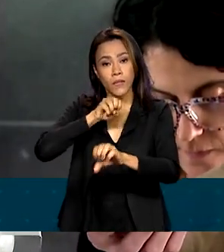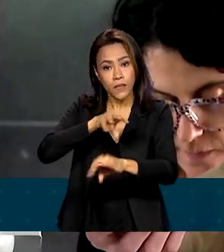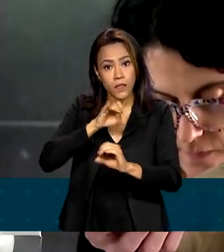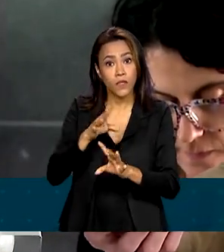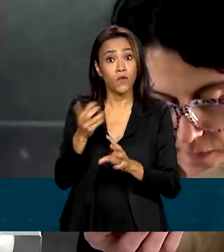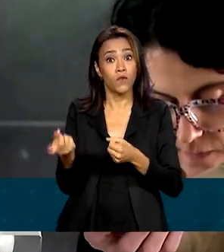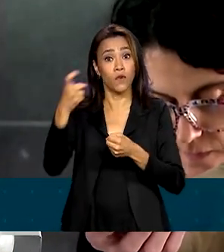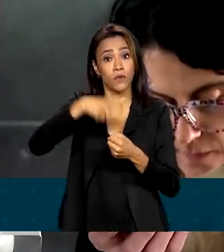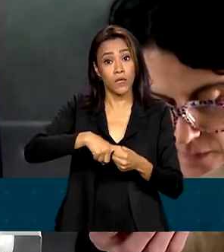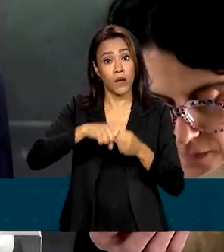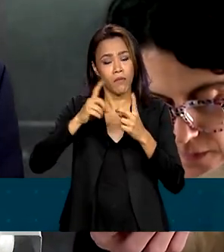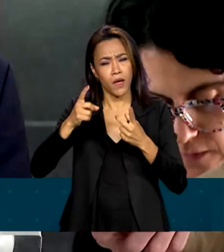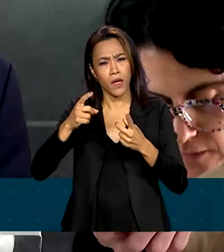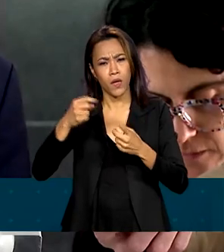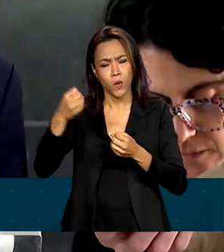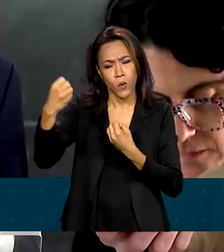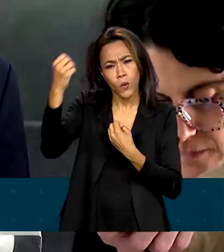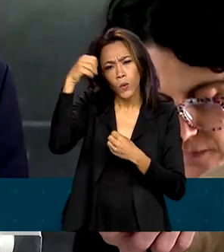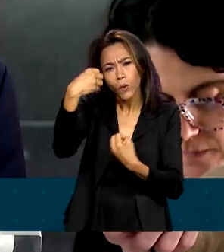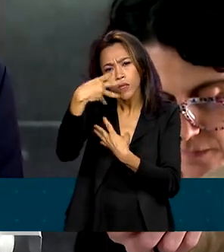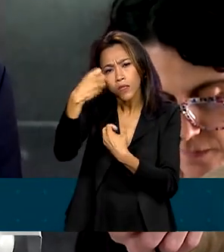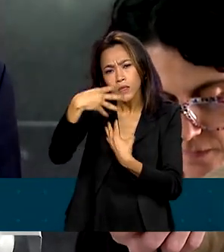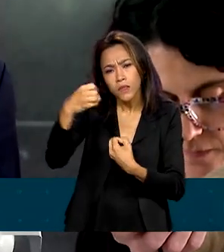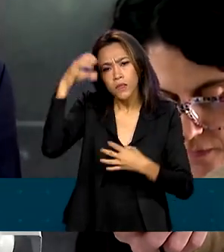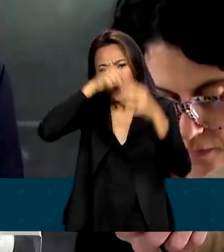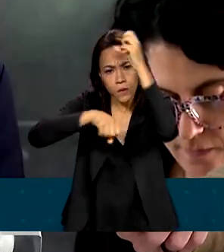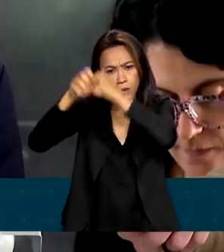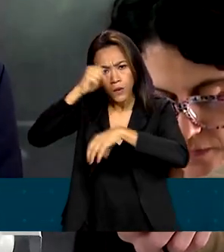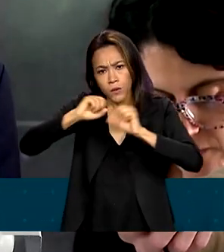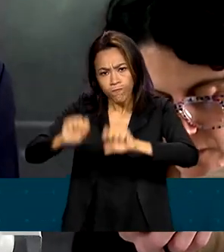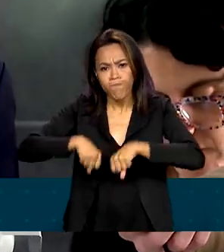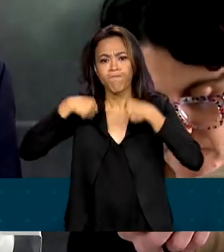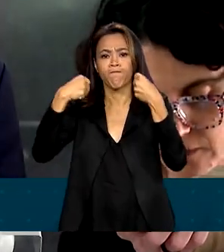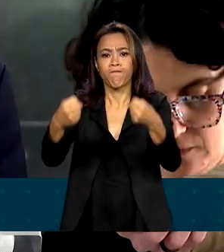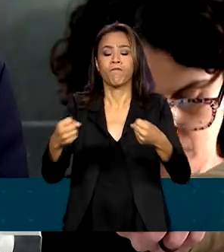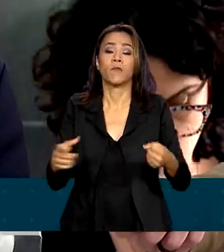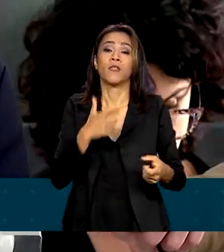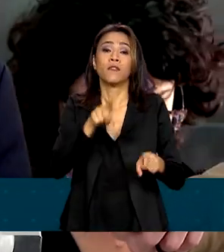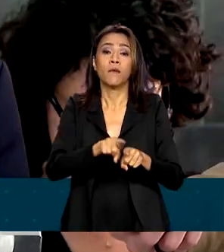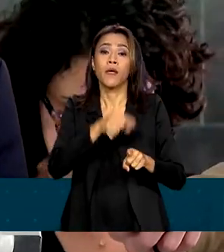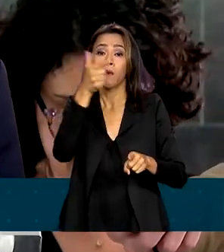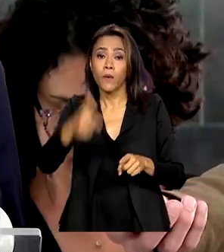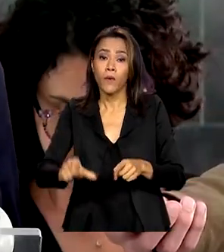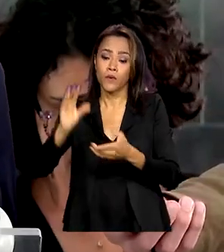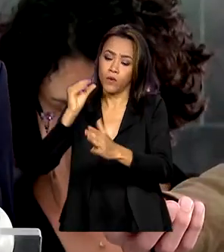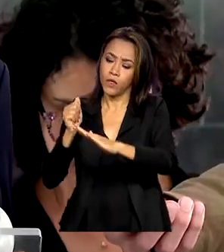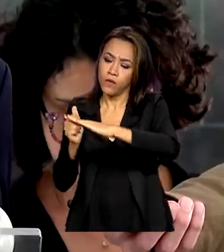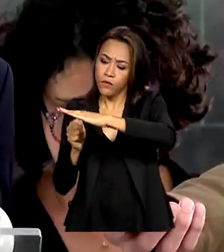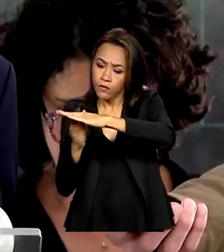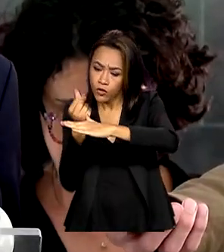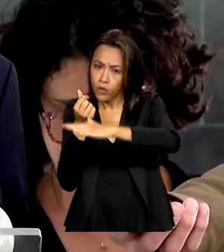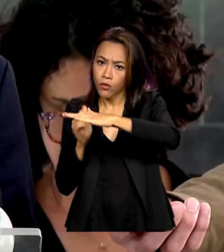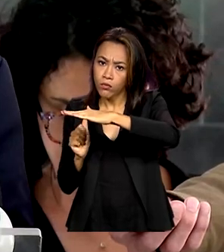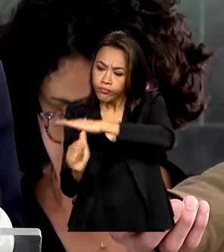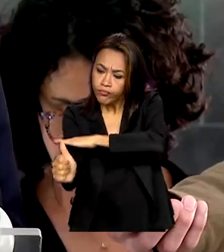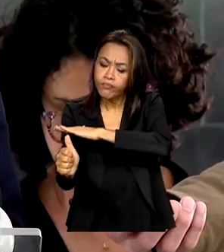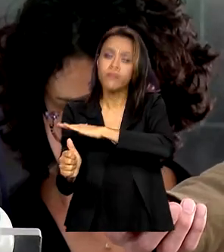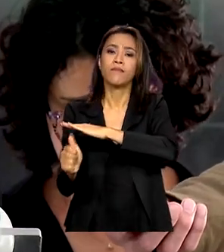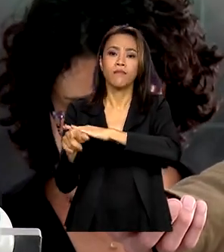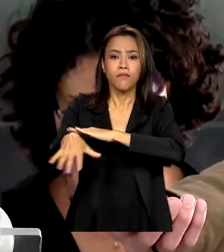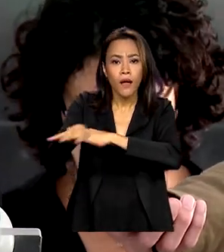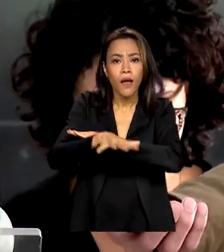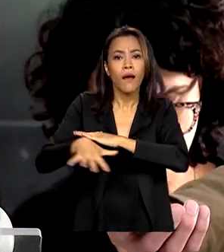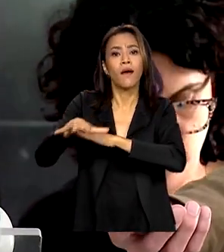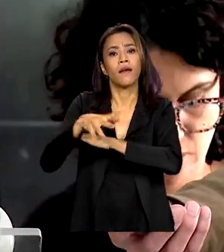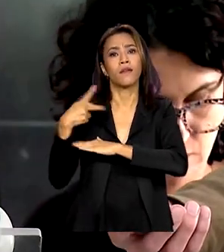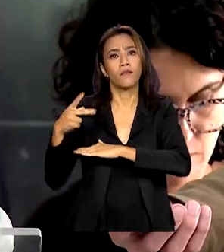aprendizagem, projetos prioritários que retomem o crescimento, investimento e desenvolvimento local e todos os temas serão acolhidos,